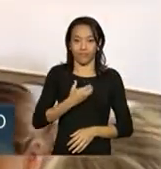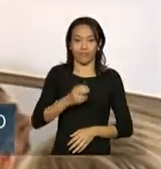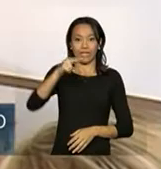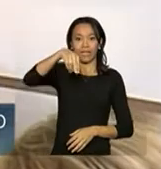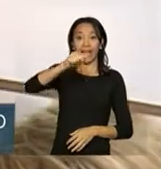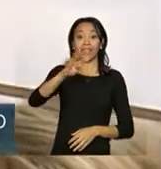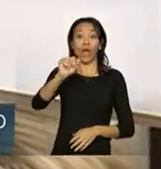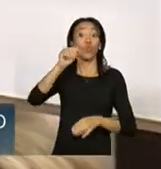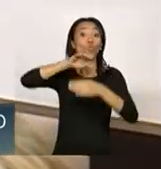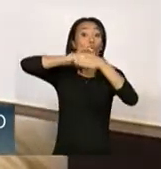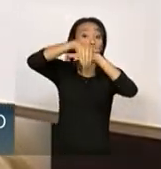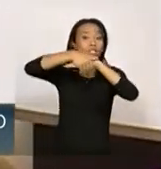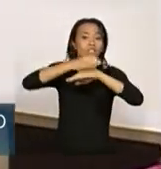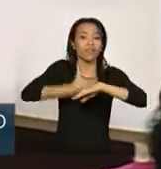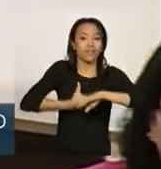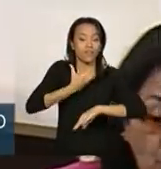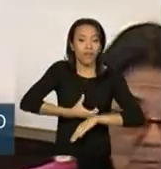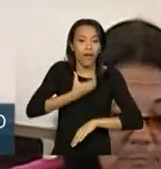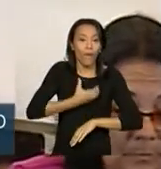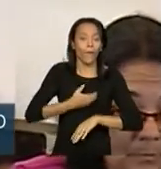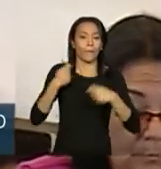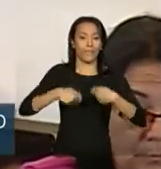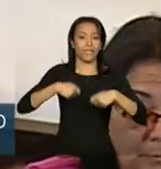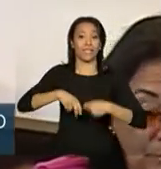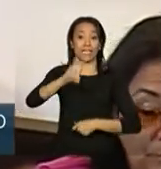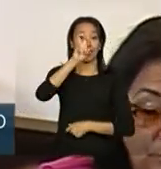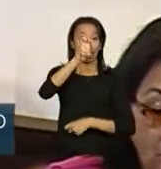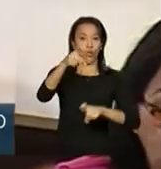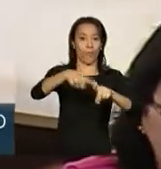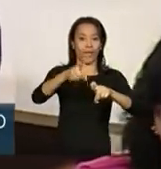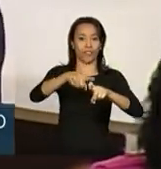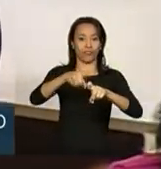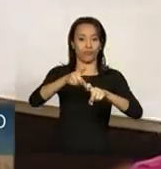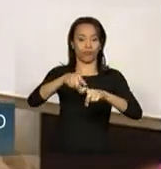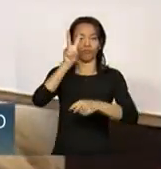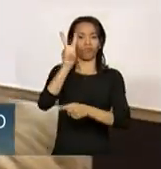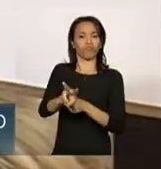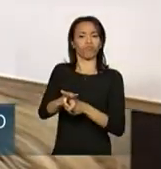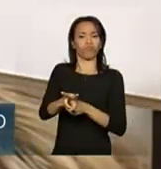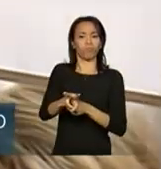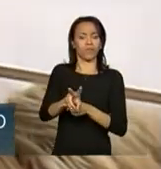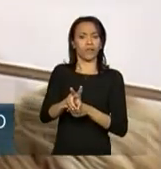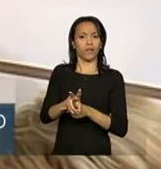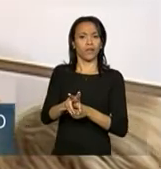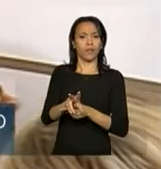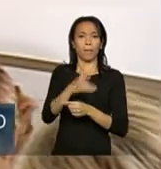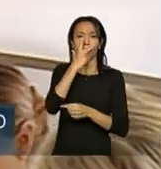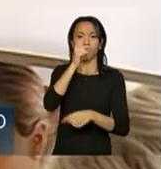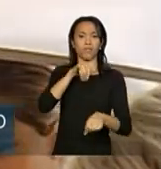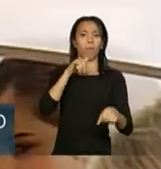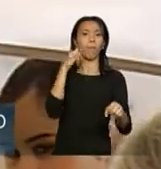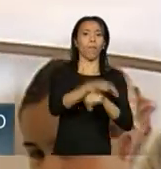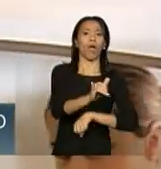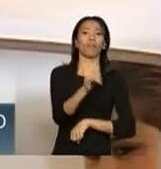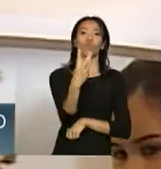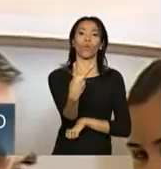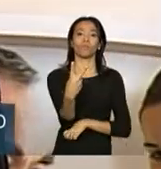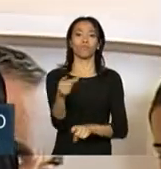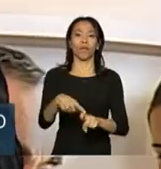na noite do Natal, ele tem que ter cinco médicos de plantão e, de repente, dois médicos faltam.